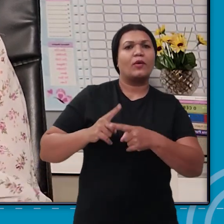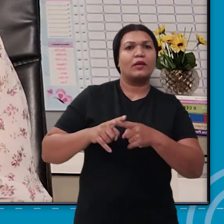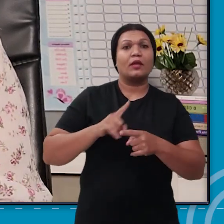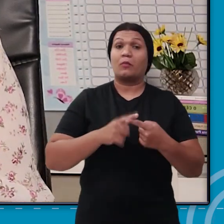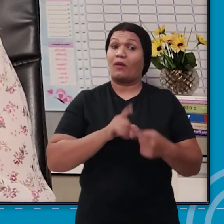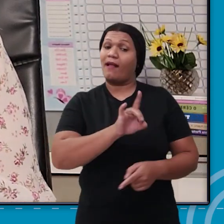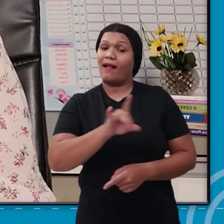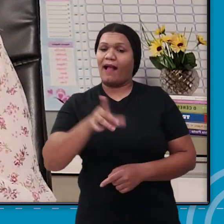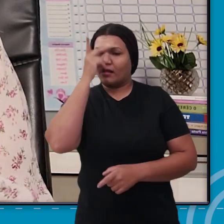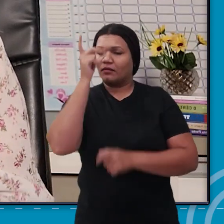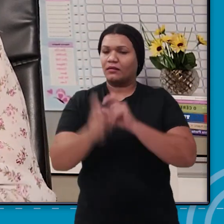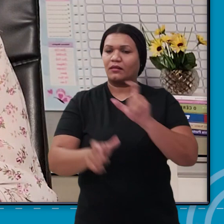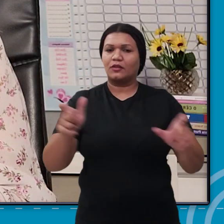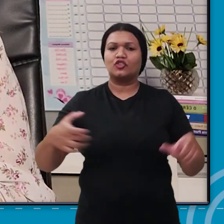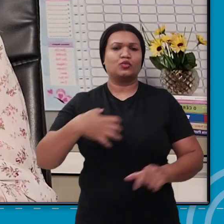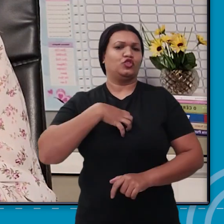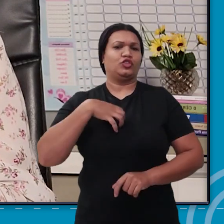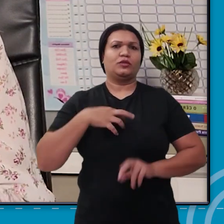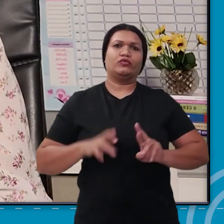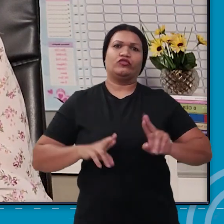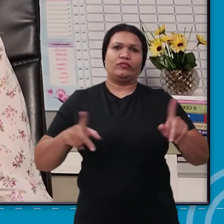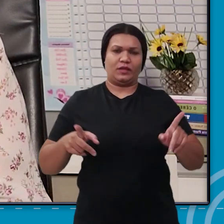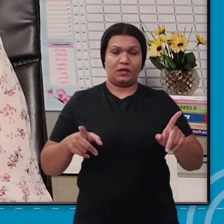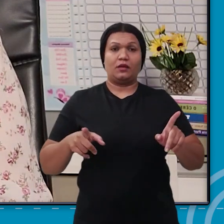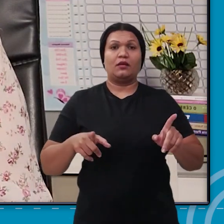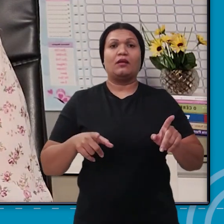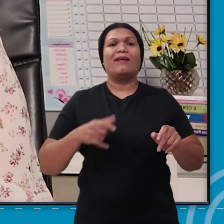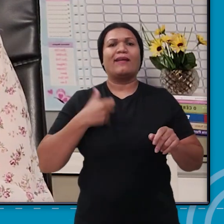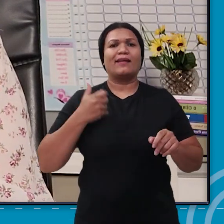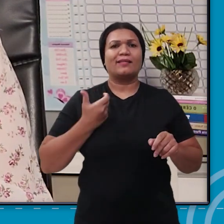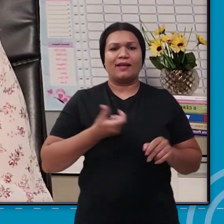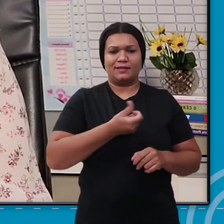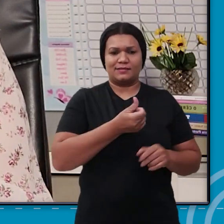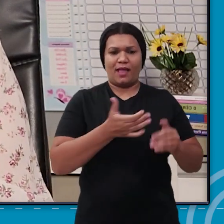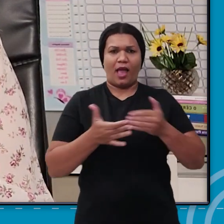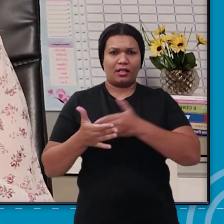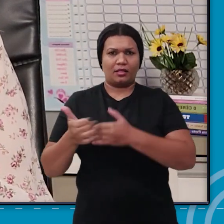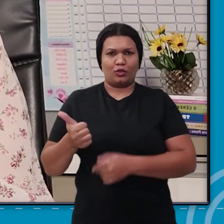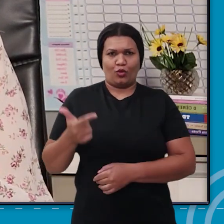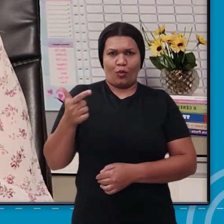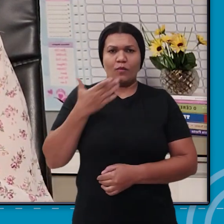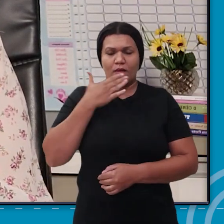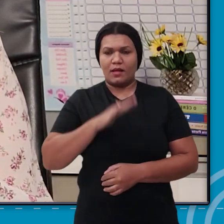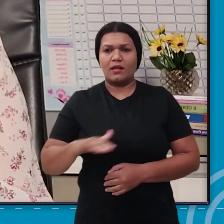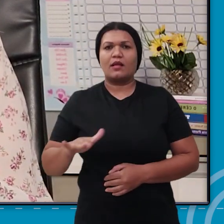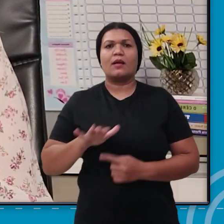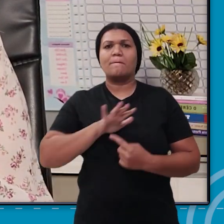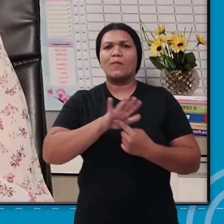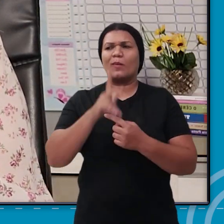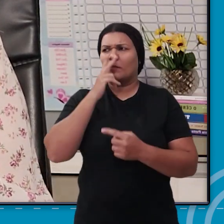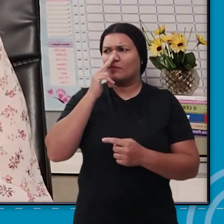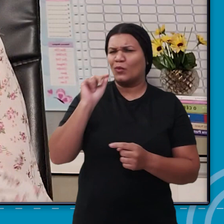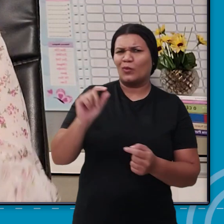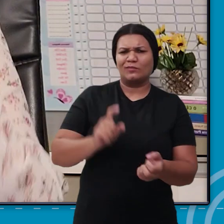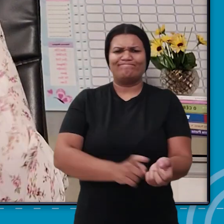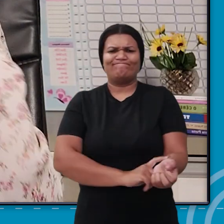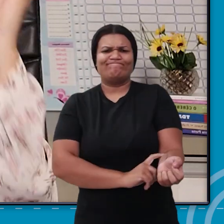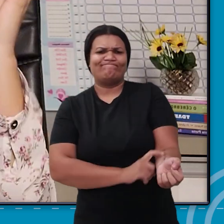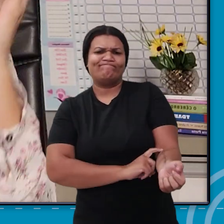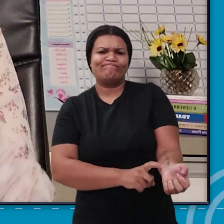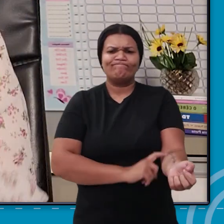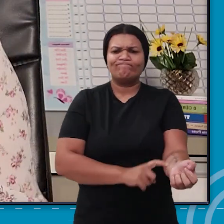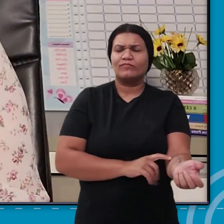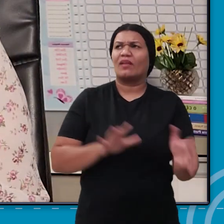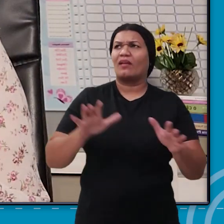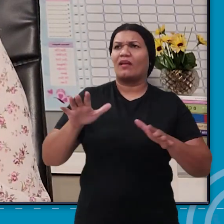de um jeito. Na faixa etária dos 6 aos 12 anos, a criança vai se apresentar mais irritadiça. Irritadiça com